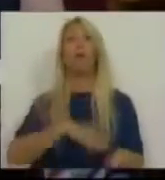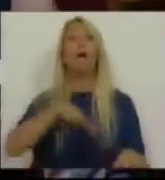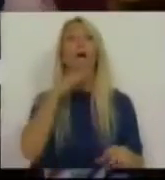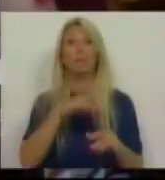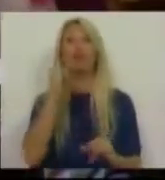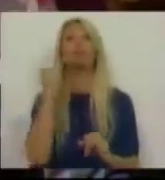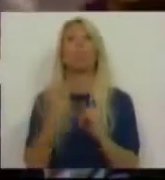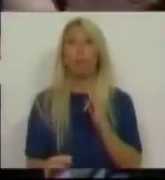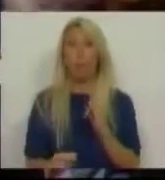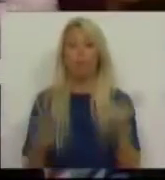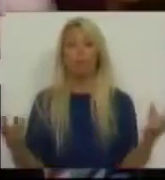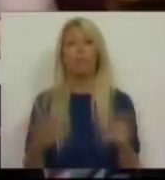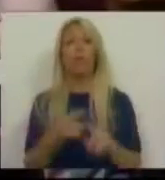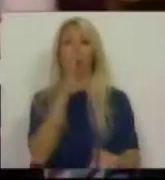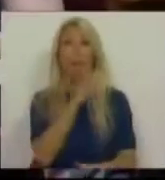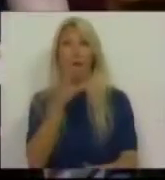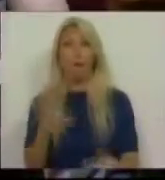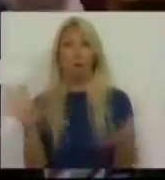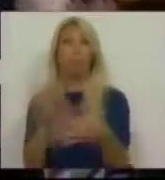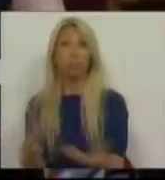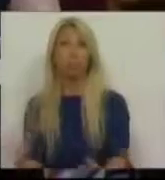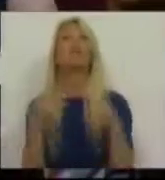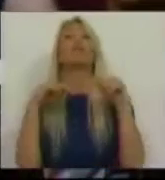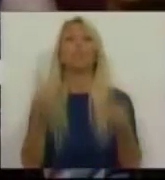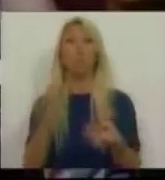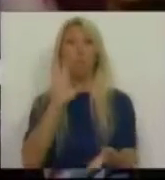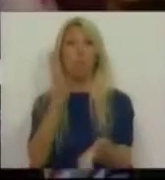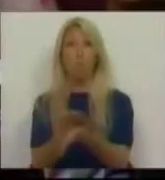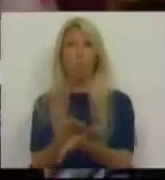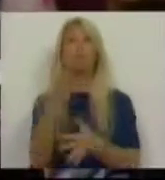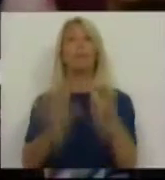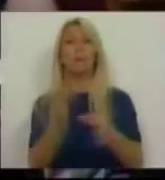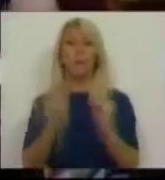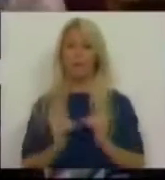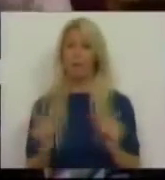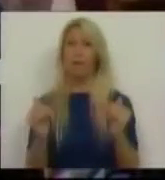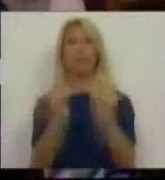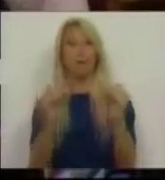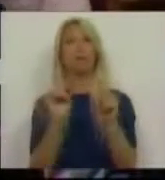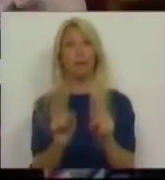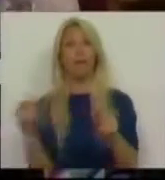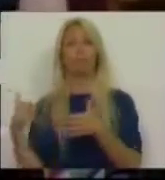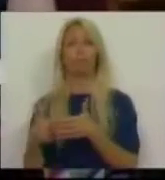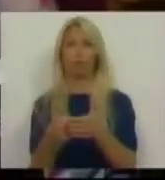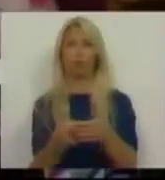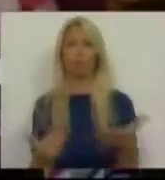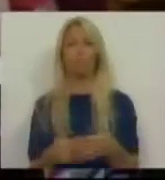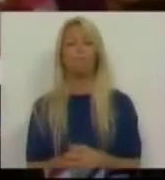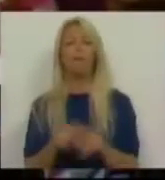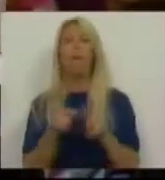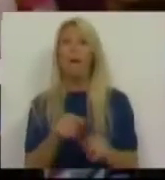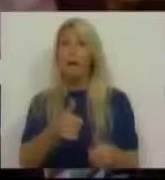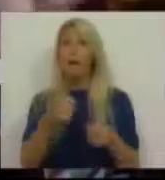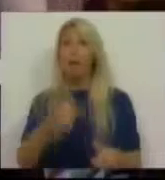seu uso e finalmente ao seu tratamento, portanto são todas as fases deste processo. Convém aqui não esquecer